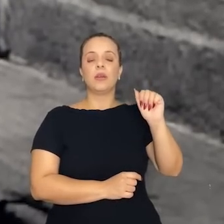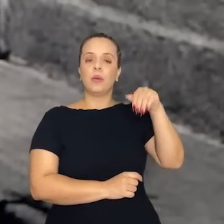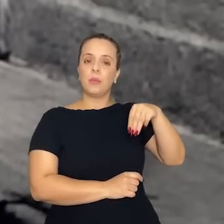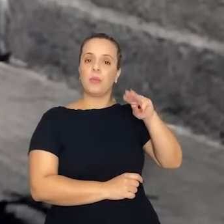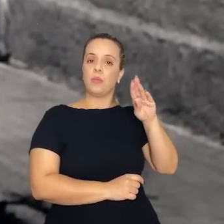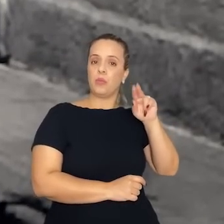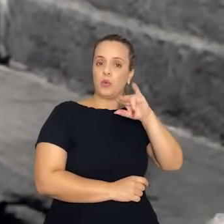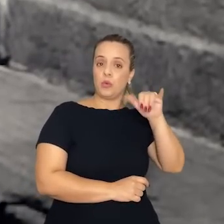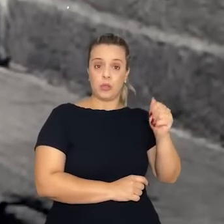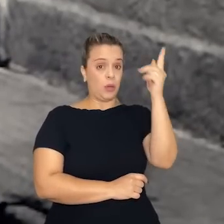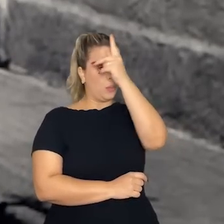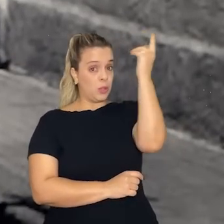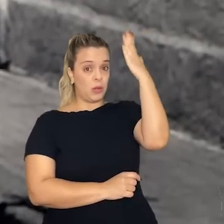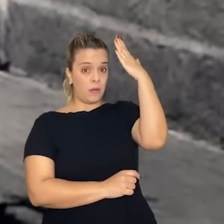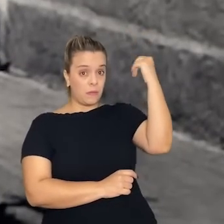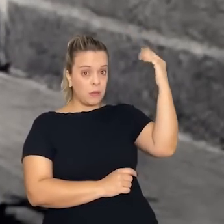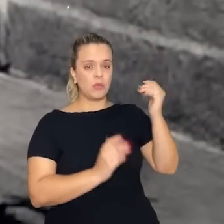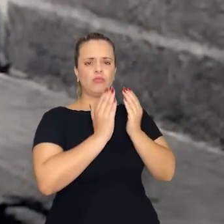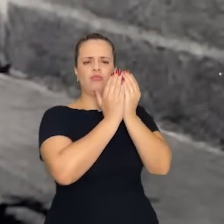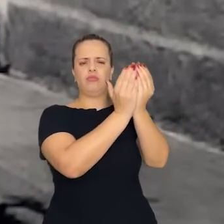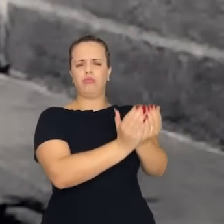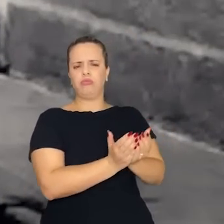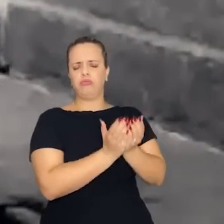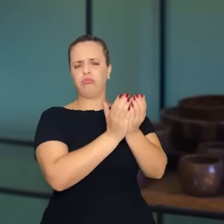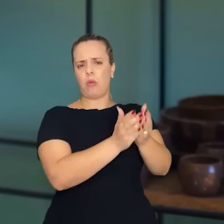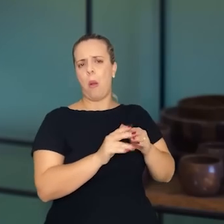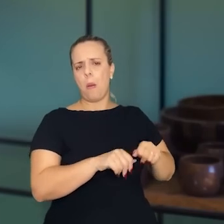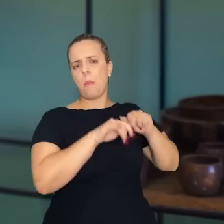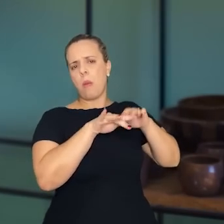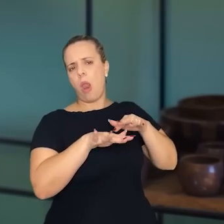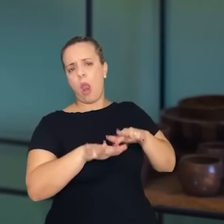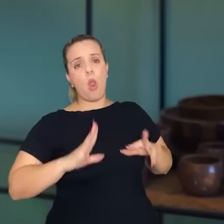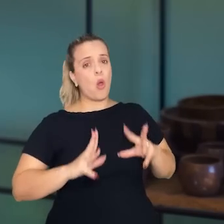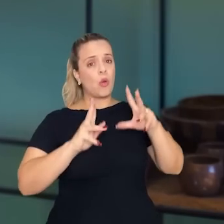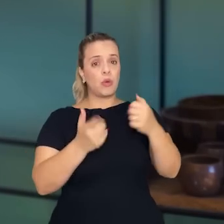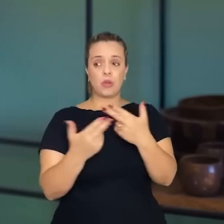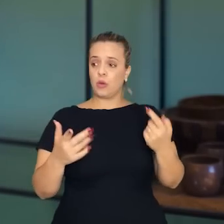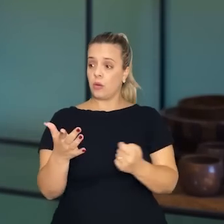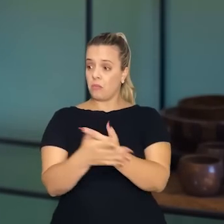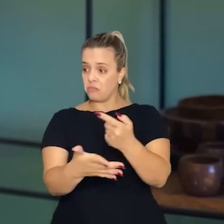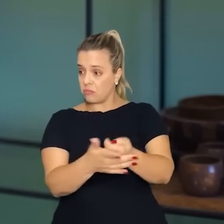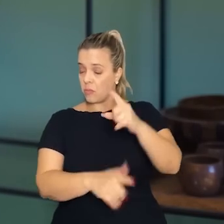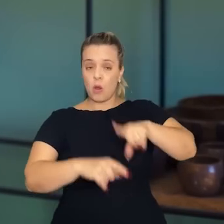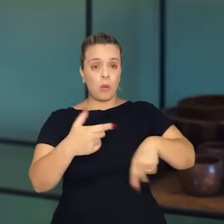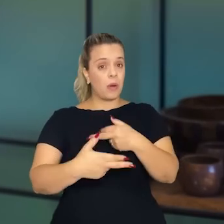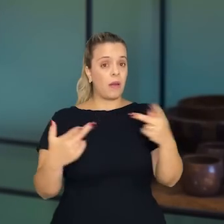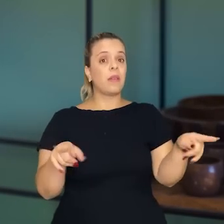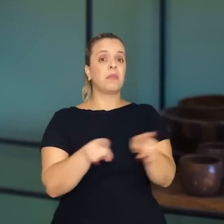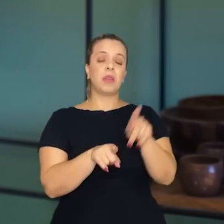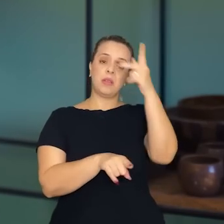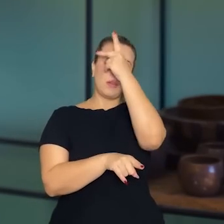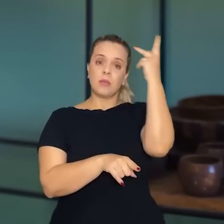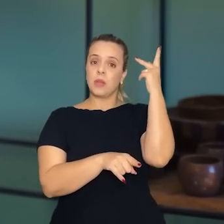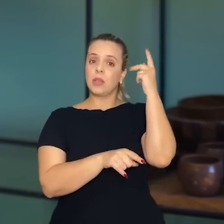autoridades, chegavam as comitivas, chegava tudo que era adquirido, as pessoas que vinham. Então esse